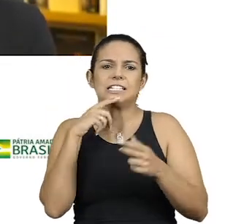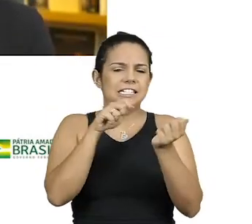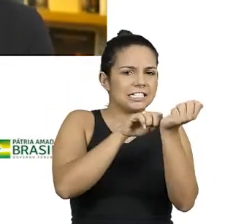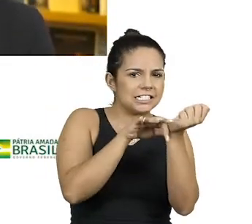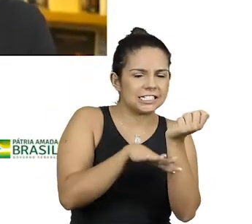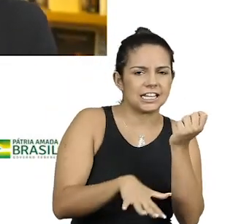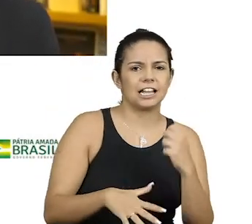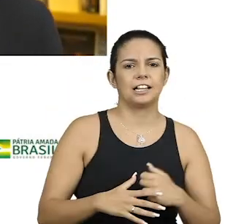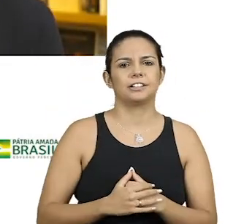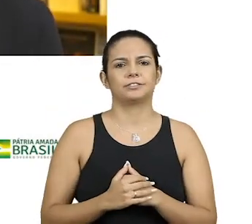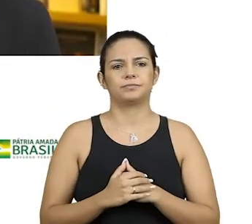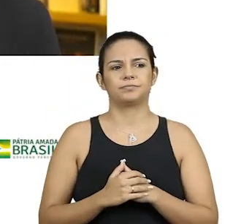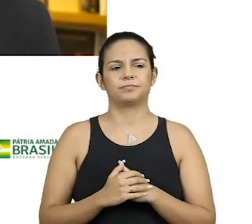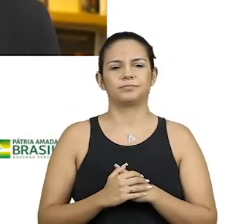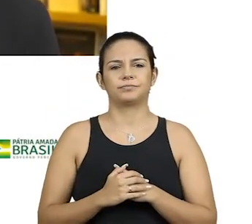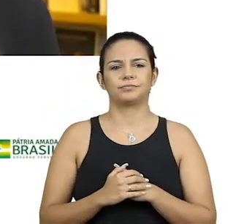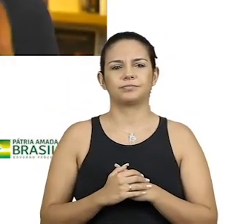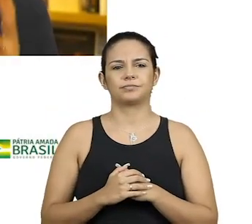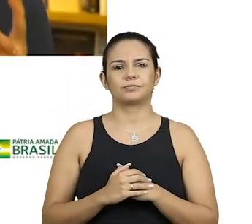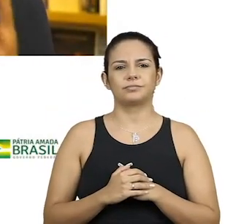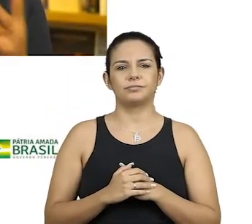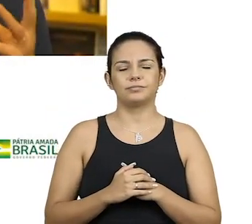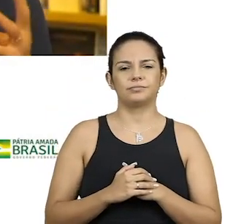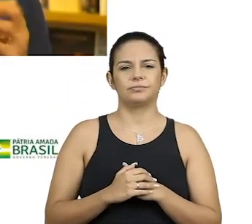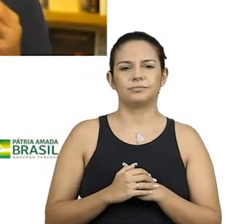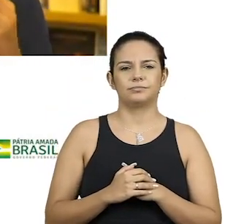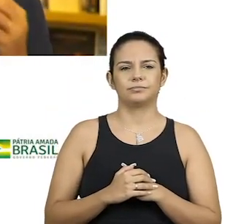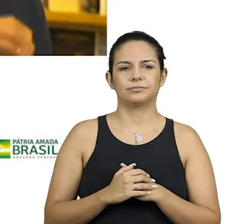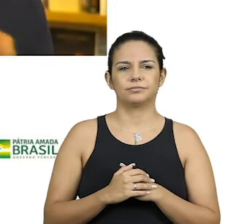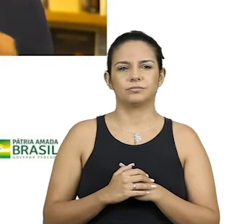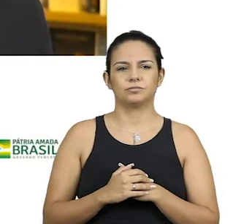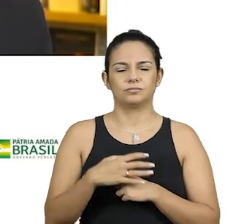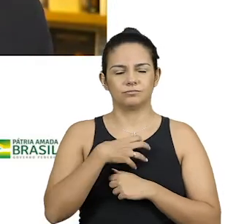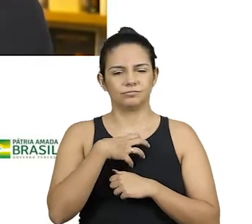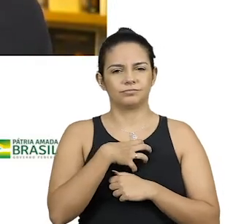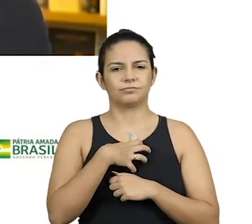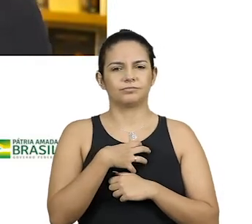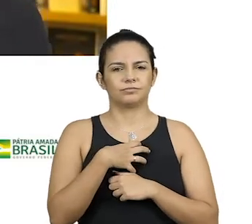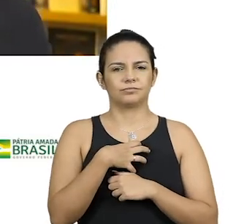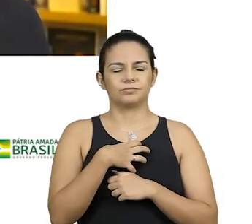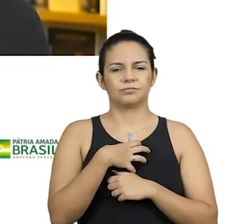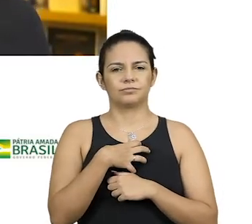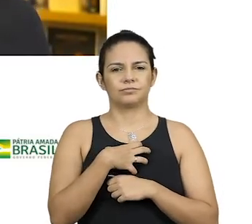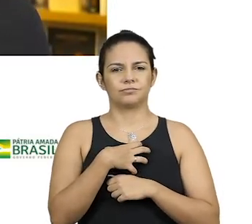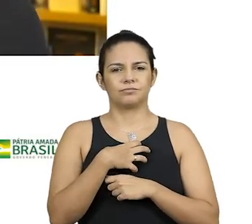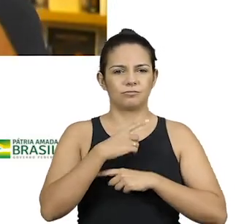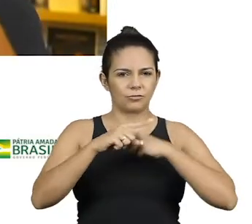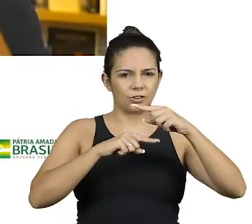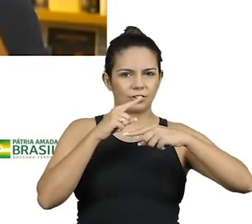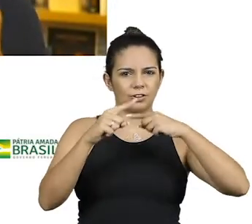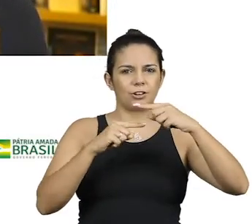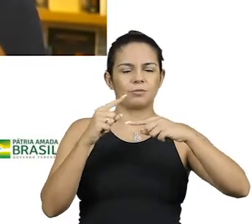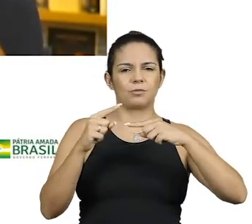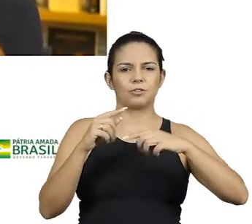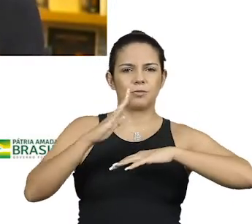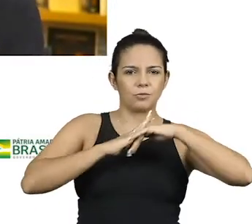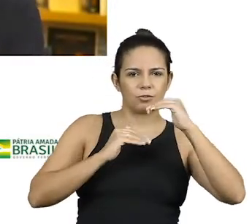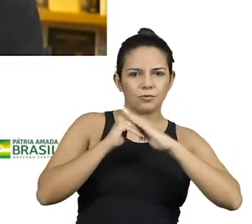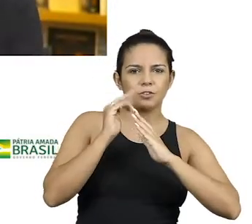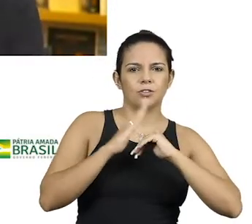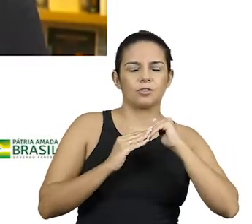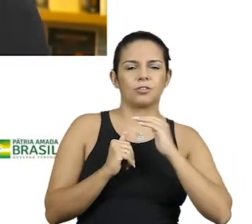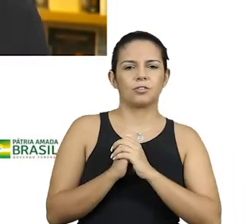nobres. E aí eu vou sentindo. Depois de um certo tempo de profissão, você